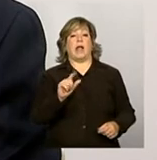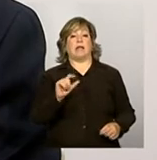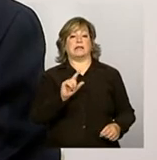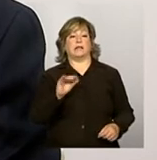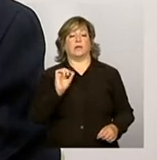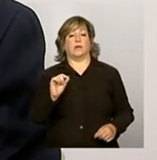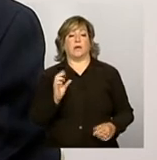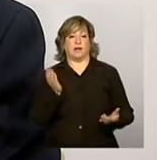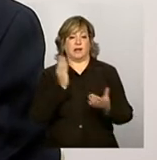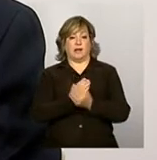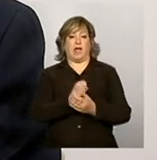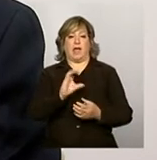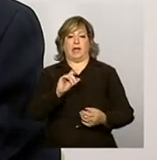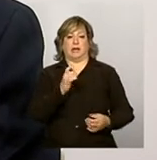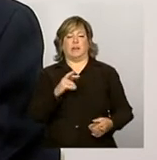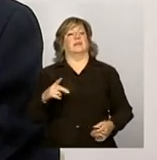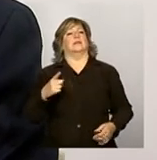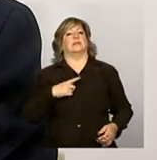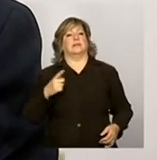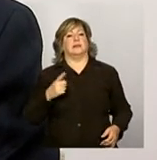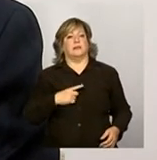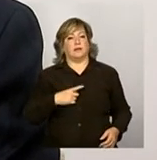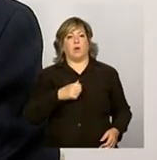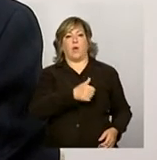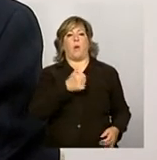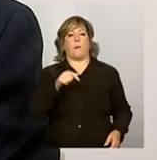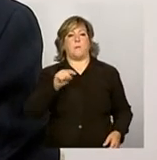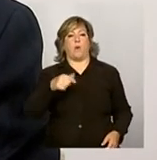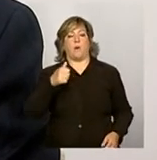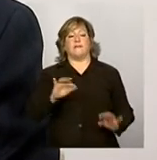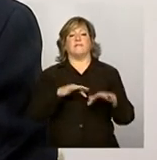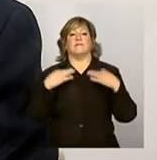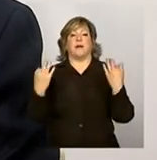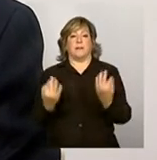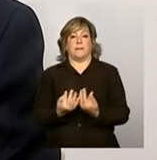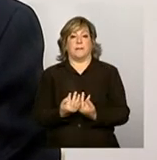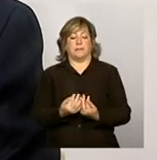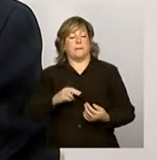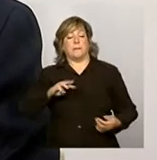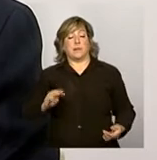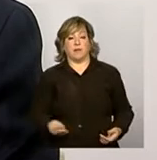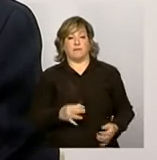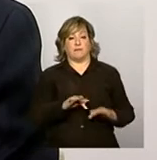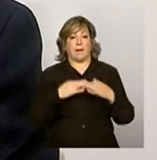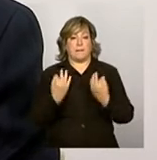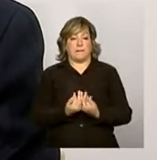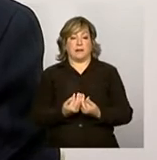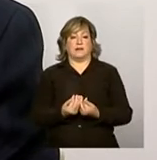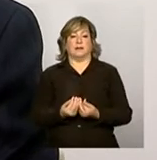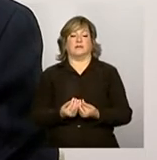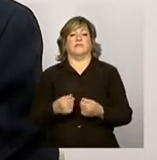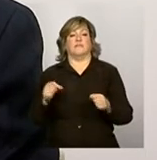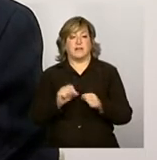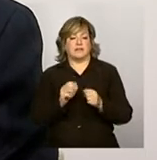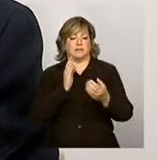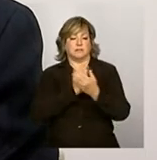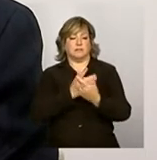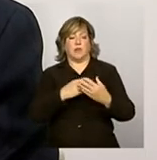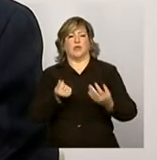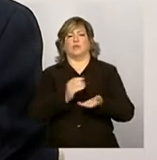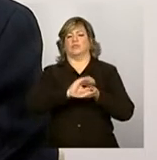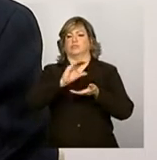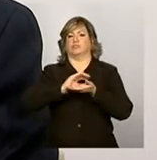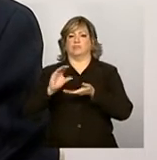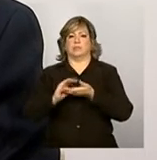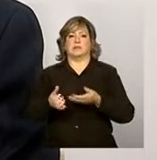uma meta lá de 11,1 milhões de famílias a serem atingidas, com atualização de cadastro. foi repassado, naquela época, ao